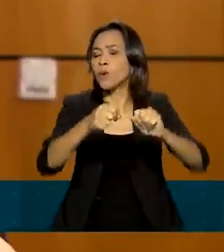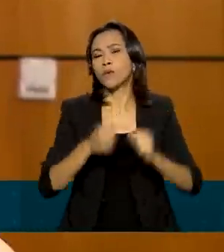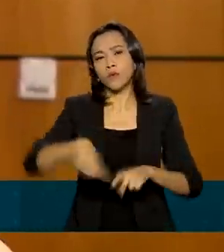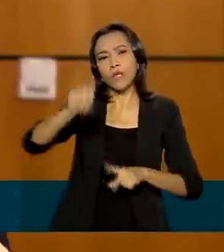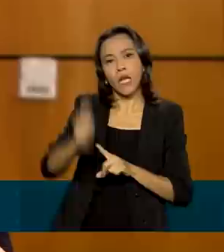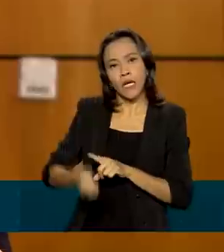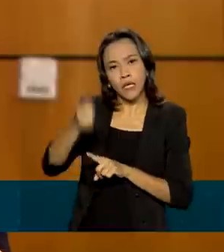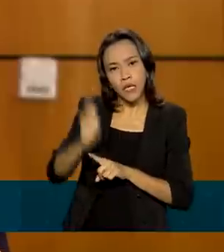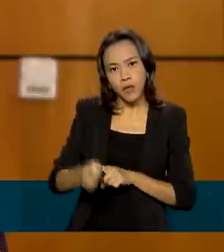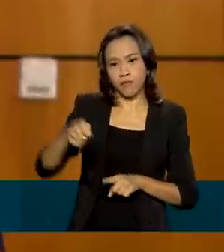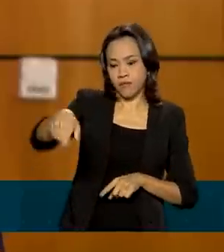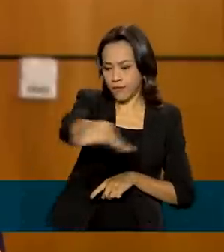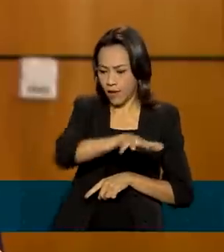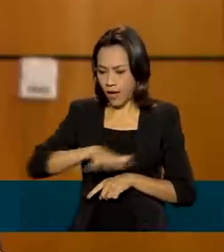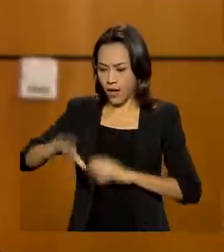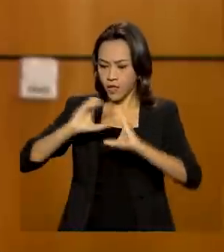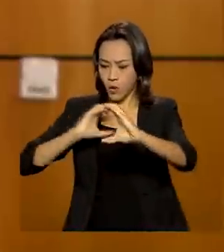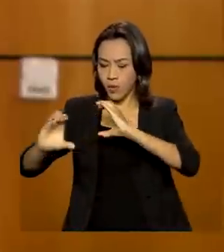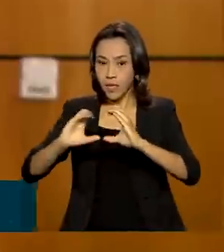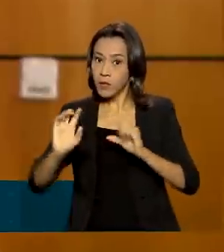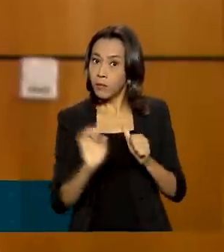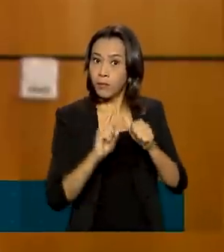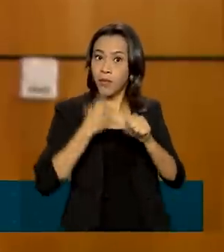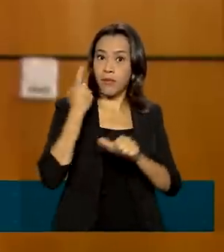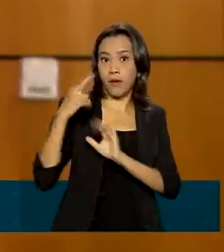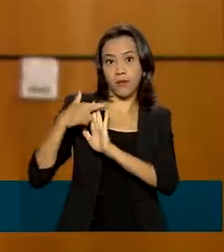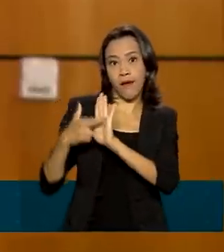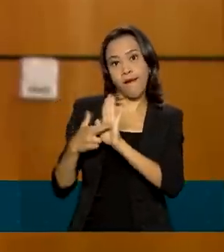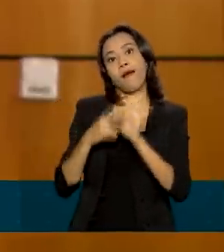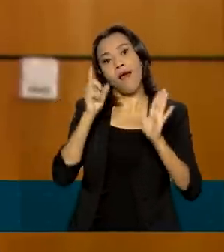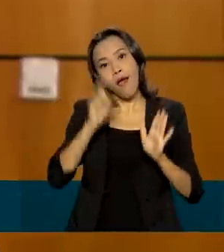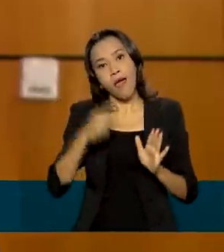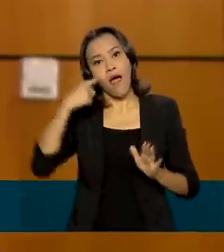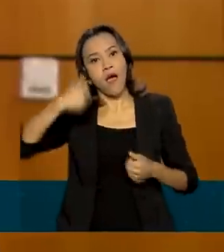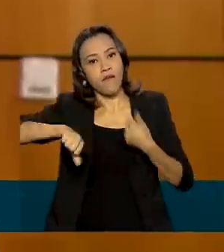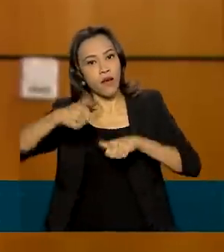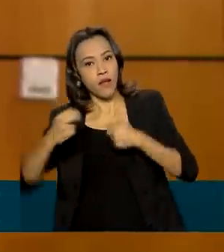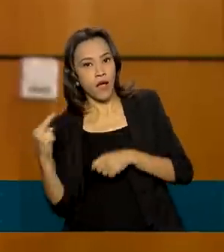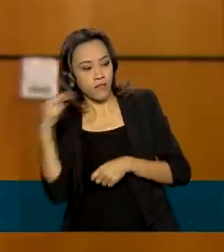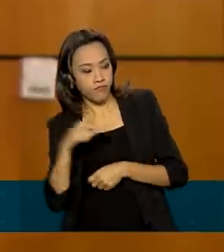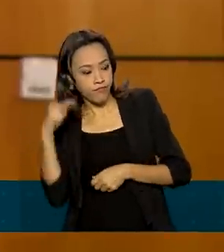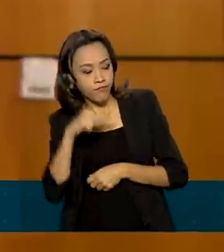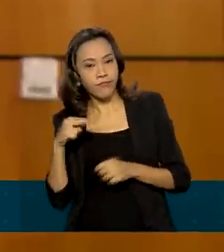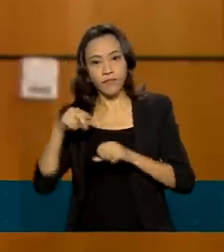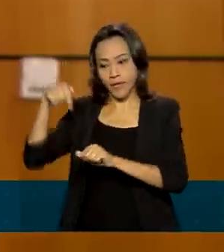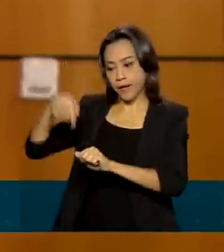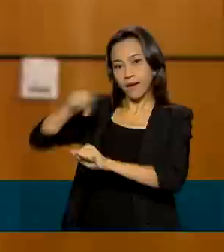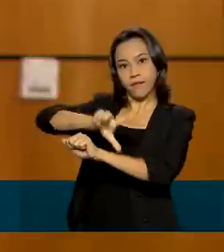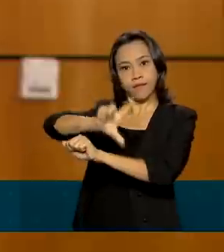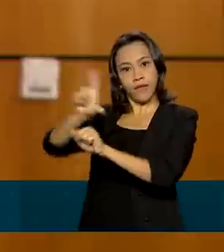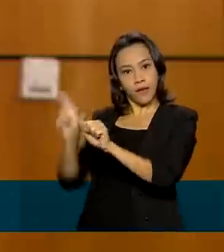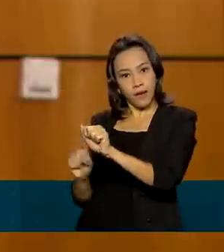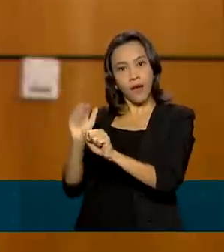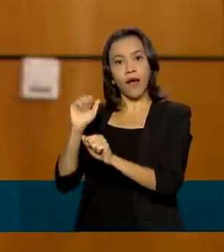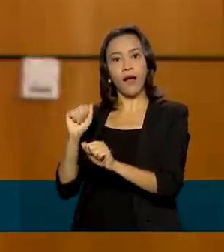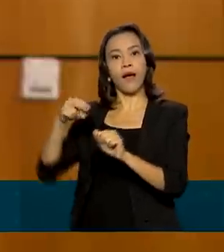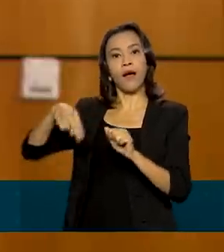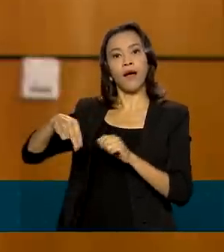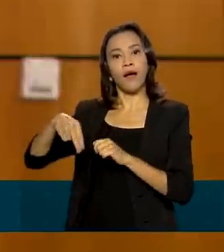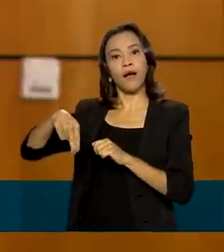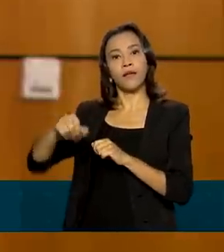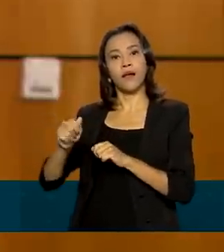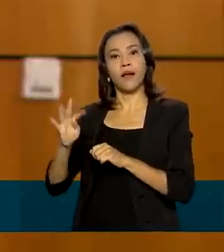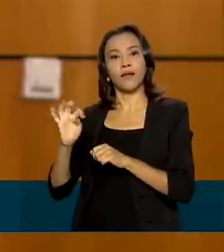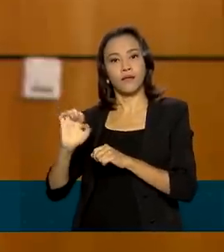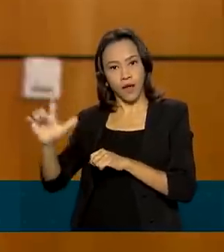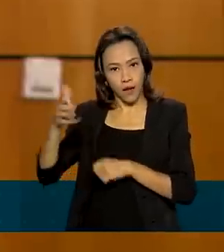que vem na área de comunicação, passa pela Anatel. Tem um grupo técnico, um corpo técnico invejável. Eu mesmo